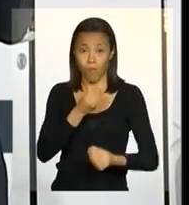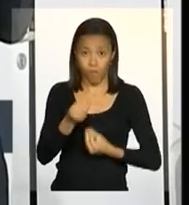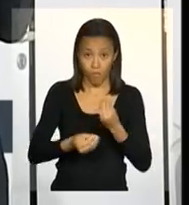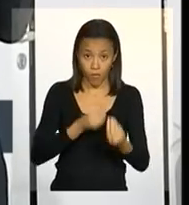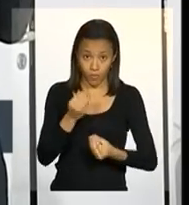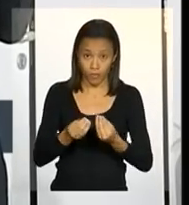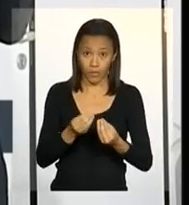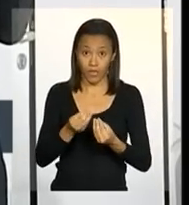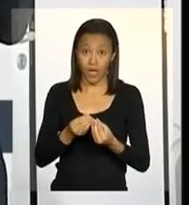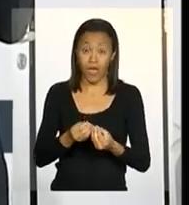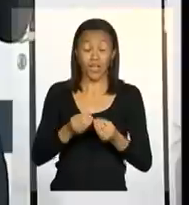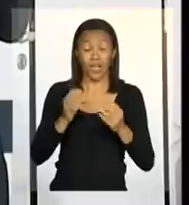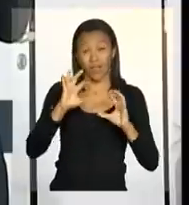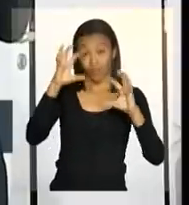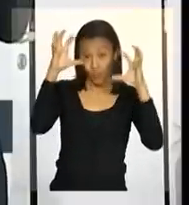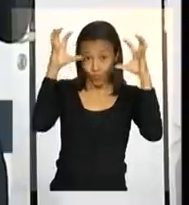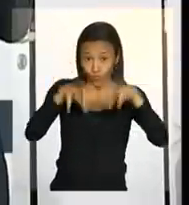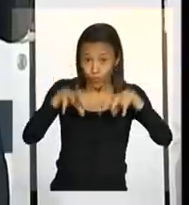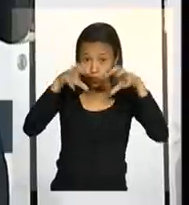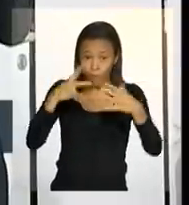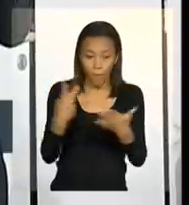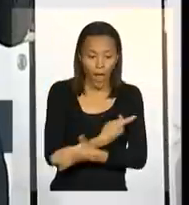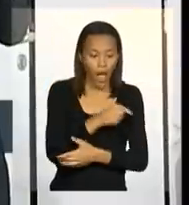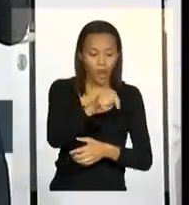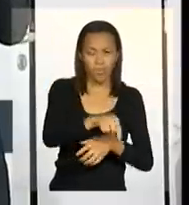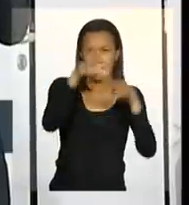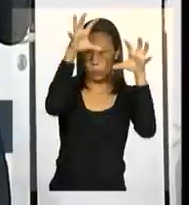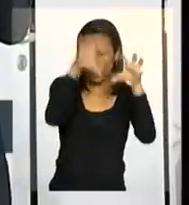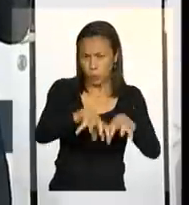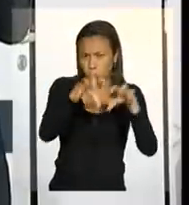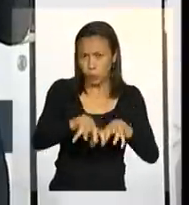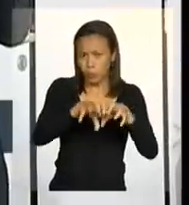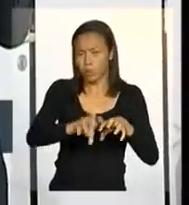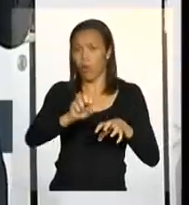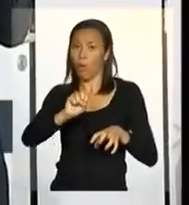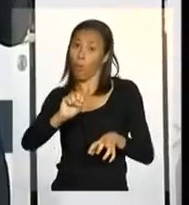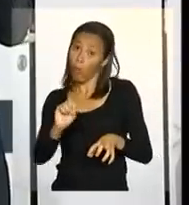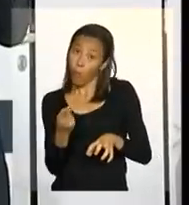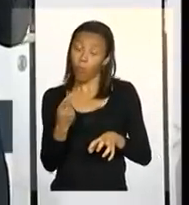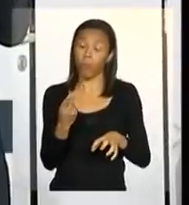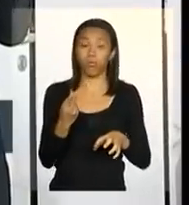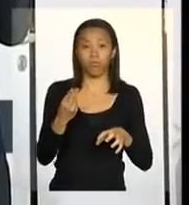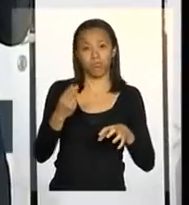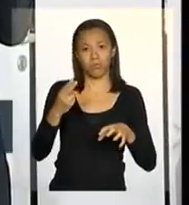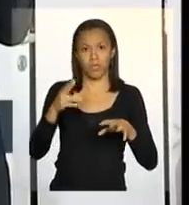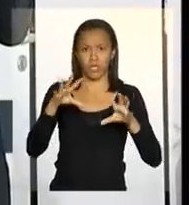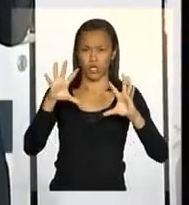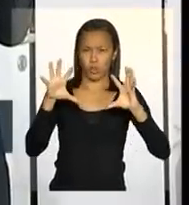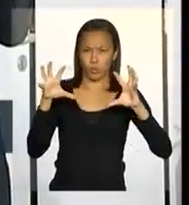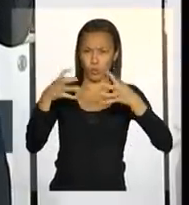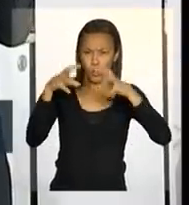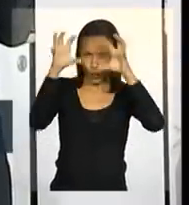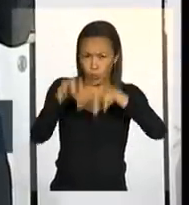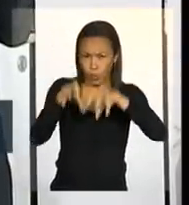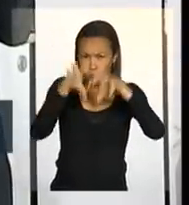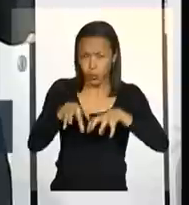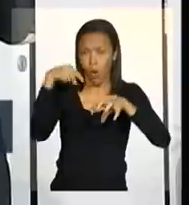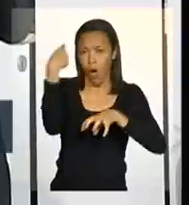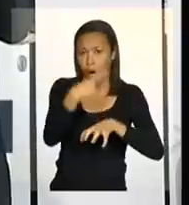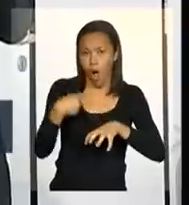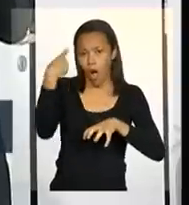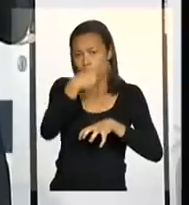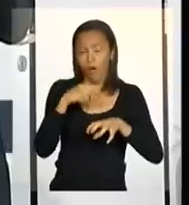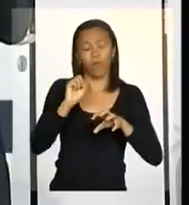incidência de chuva de alta intensidade, ou é bem concentrada durante algumas horas, ou